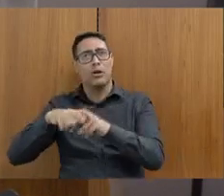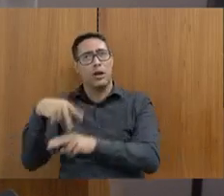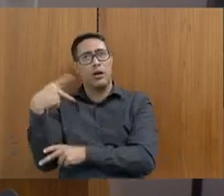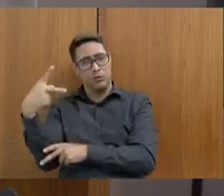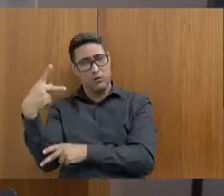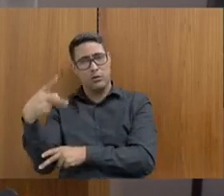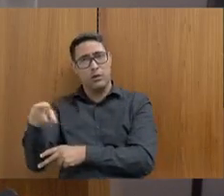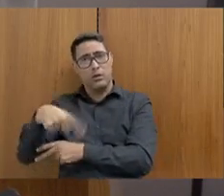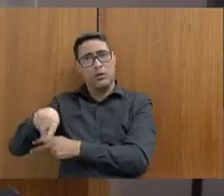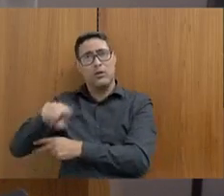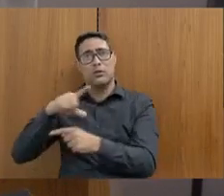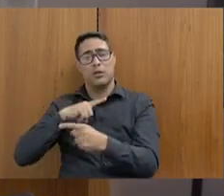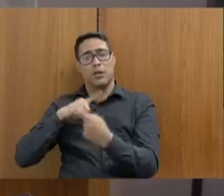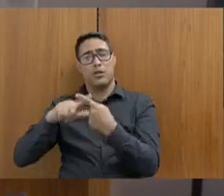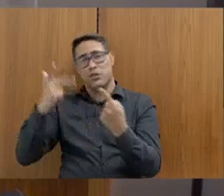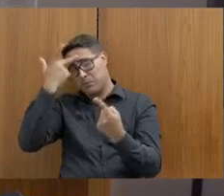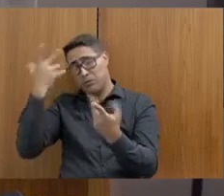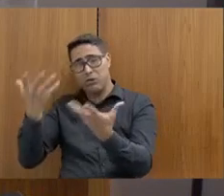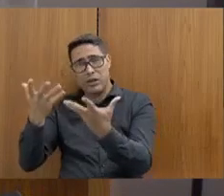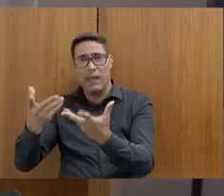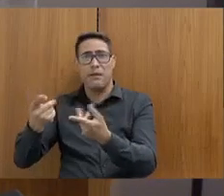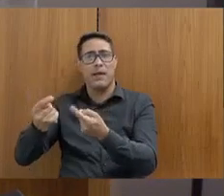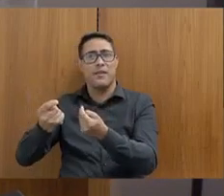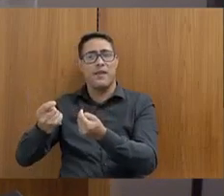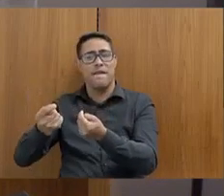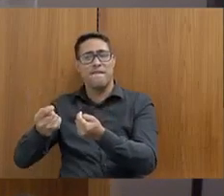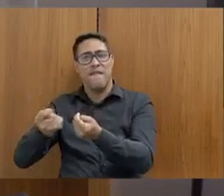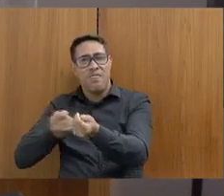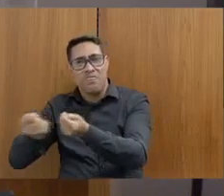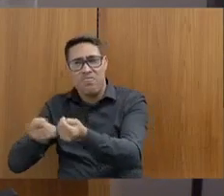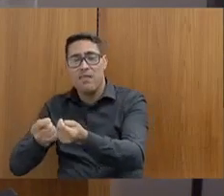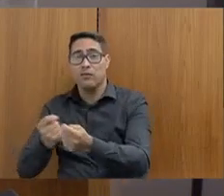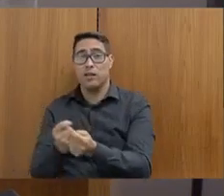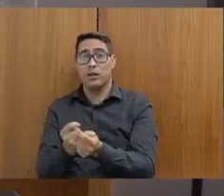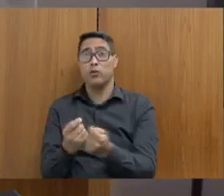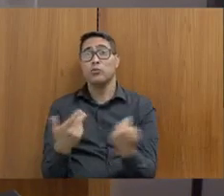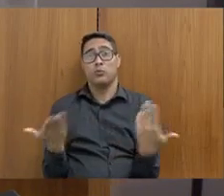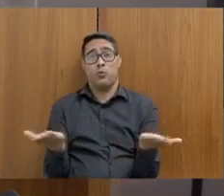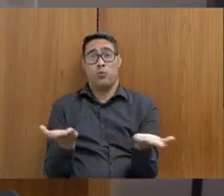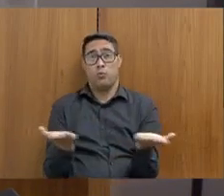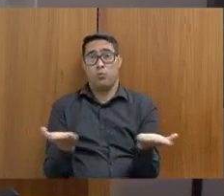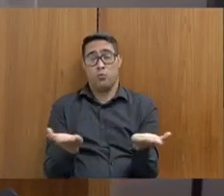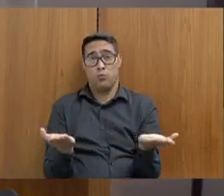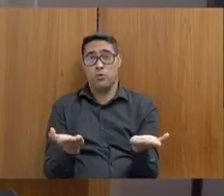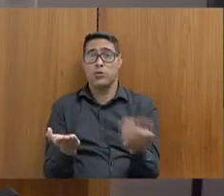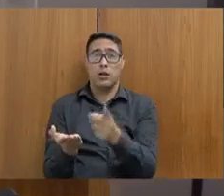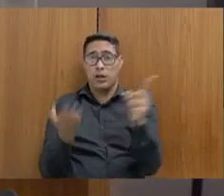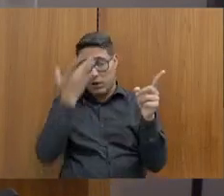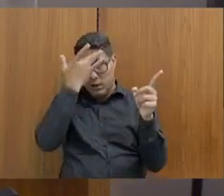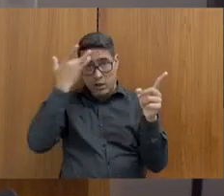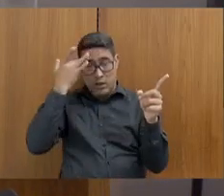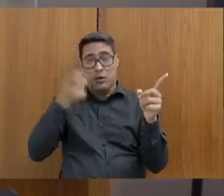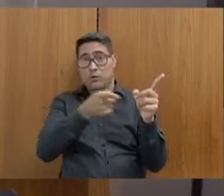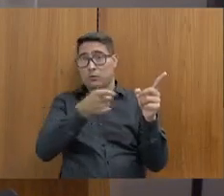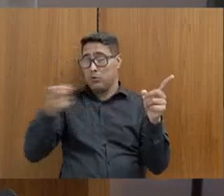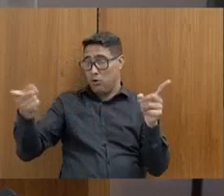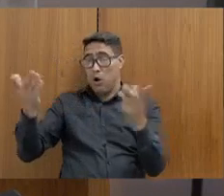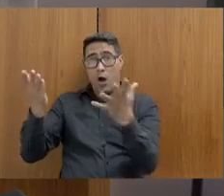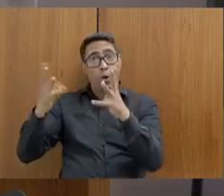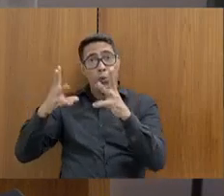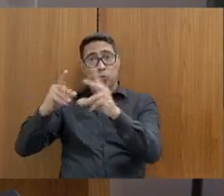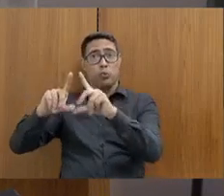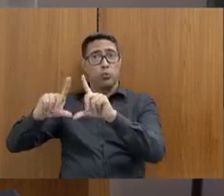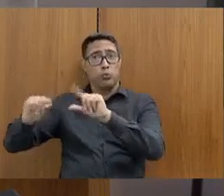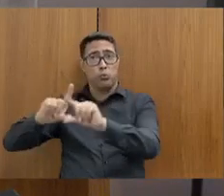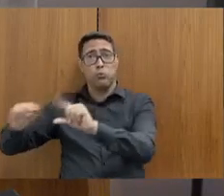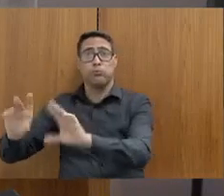hiperbólica e monocular. Aquilo aconteceu naquela época. Hoje, ninguém, aqueles garantistas daquela ocasião sumiram todos. Então, ninguém